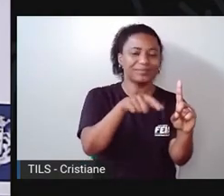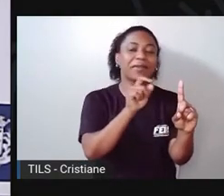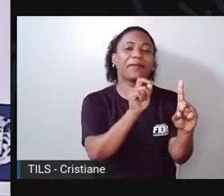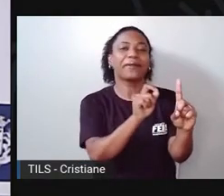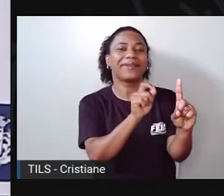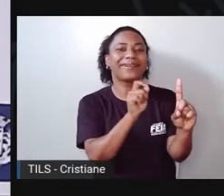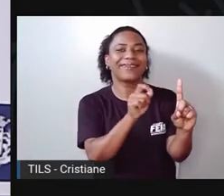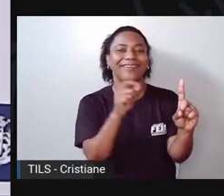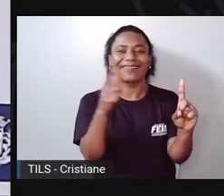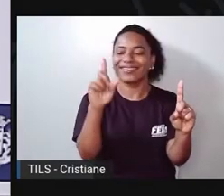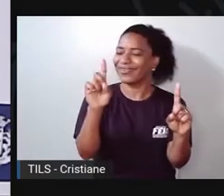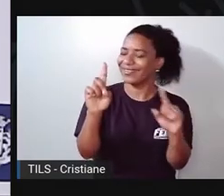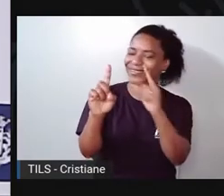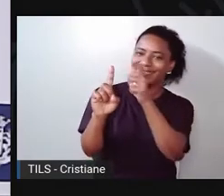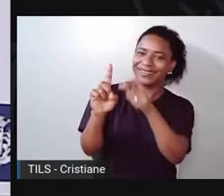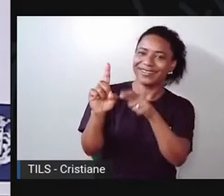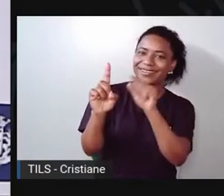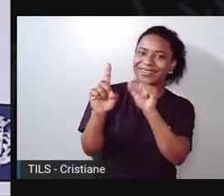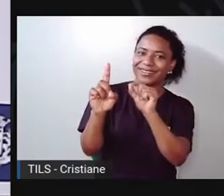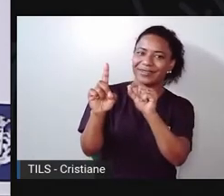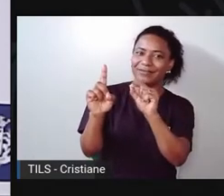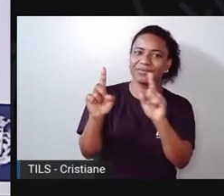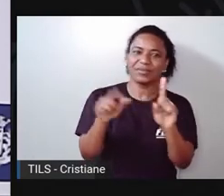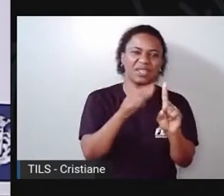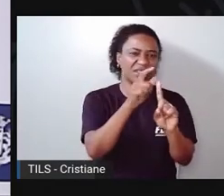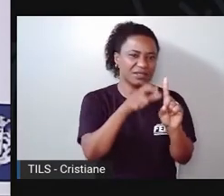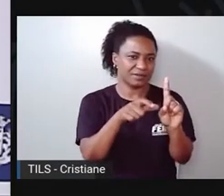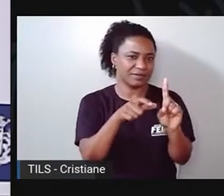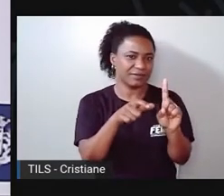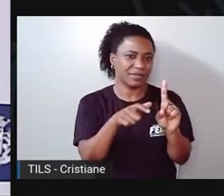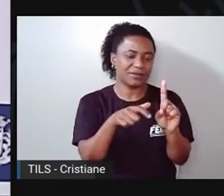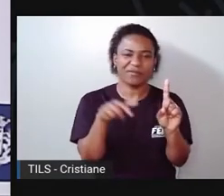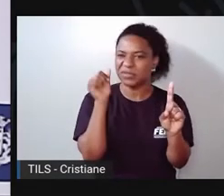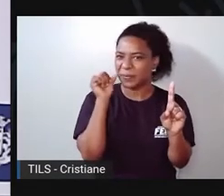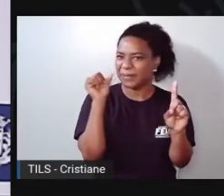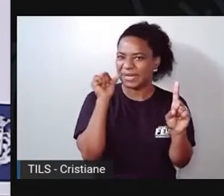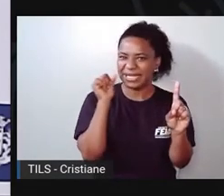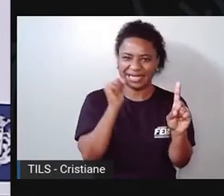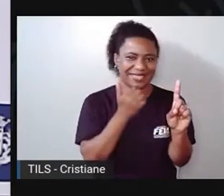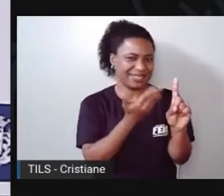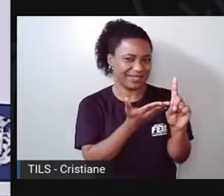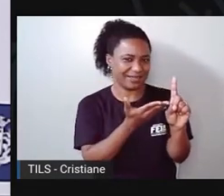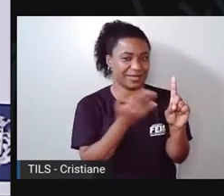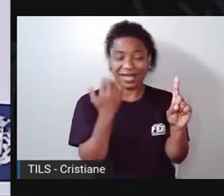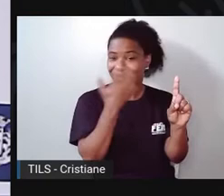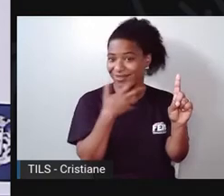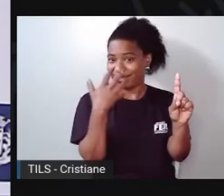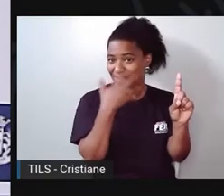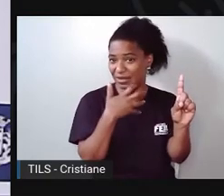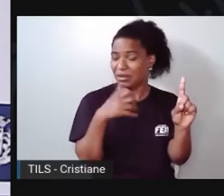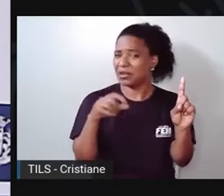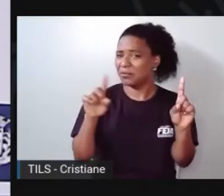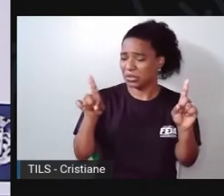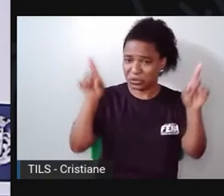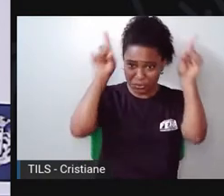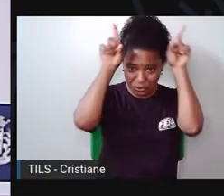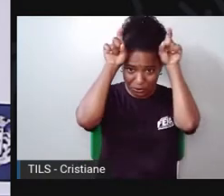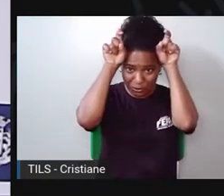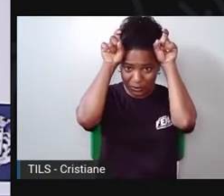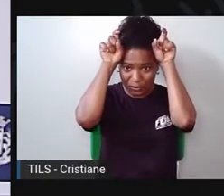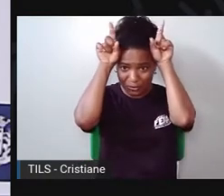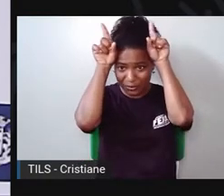fazer uma menina pra ela poder cantar com a gente. Pode ser também um ET, um macaco,